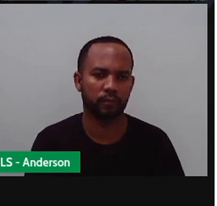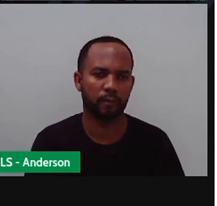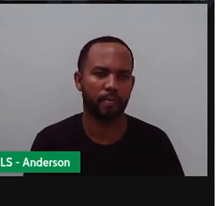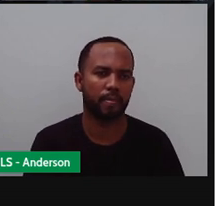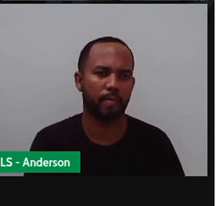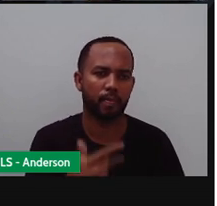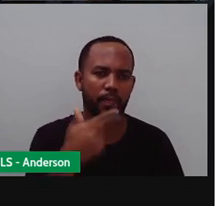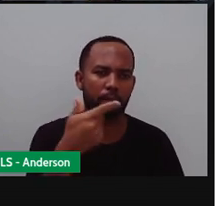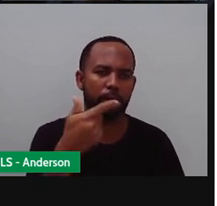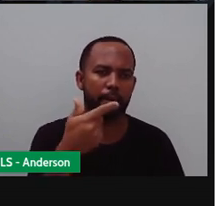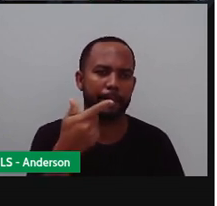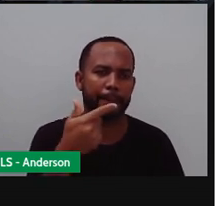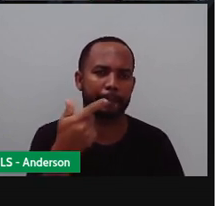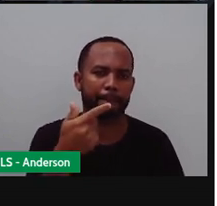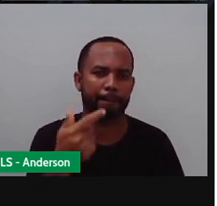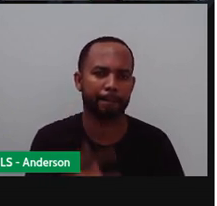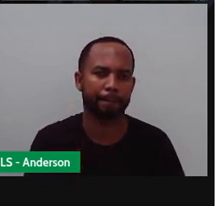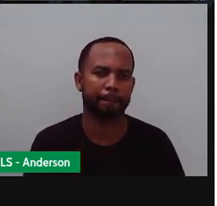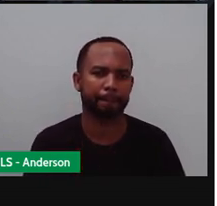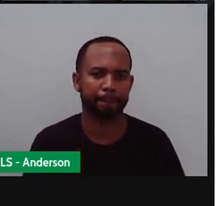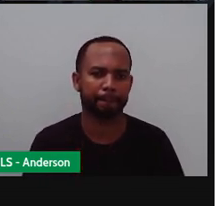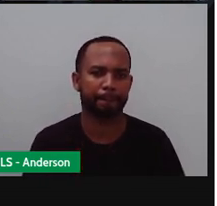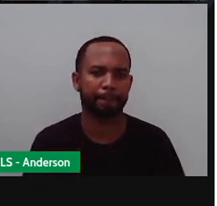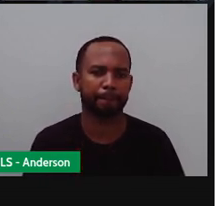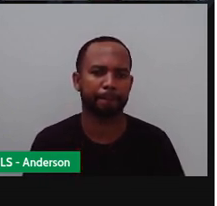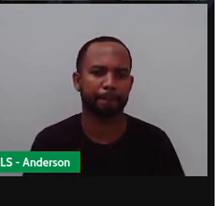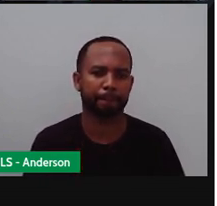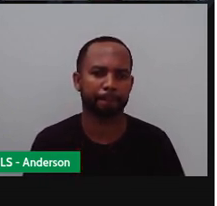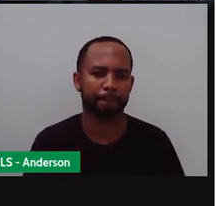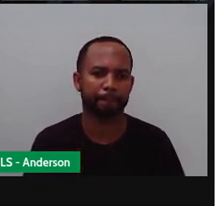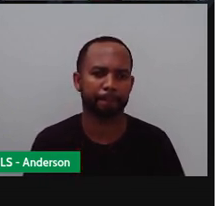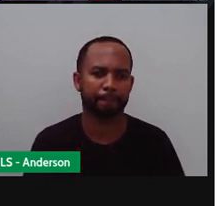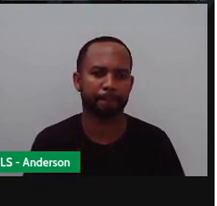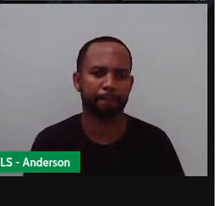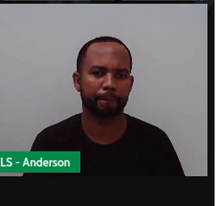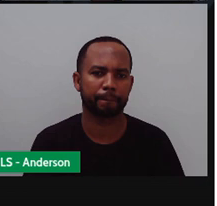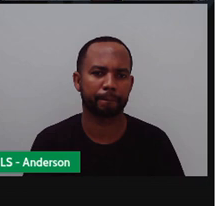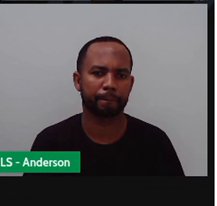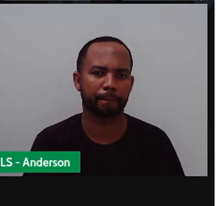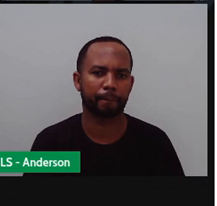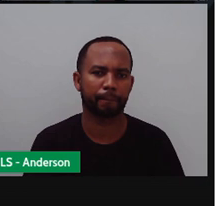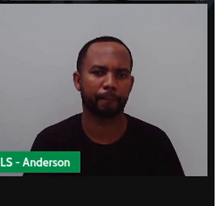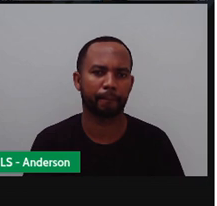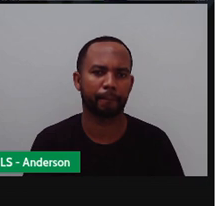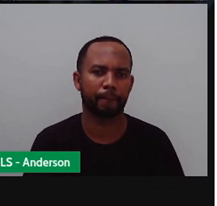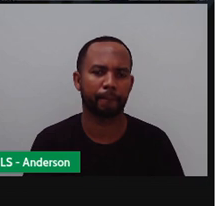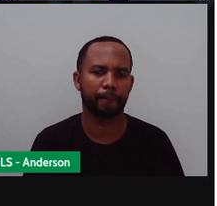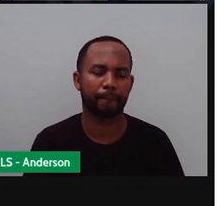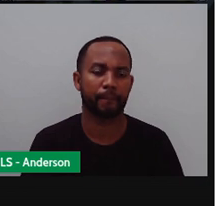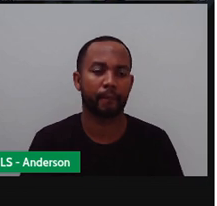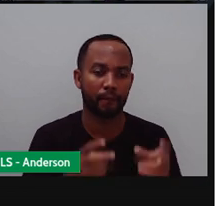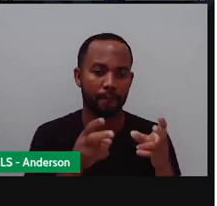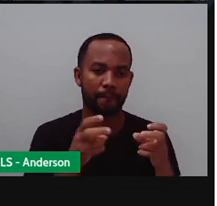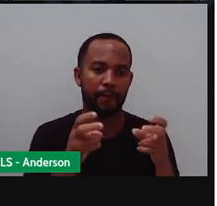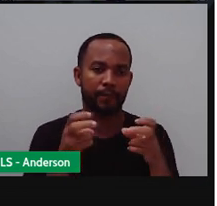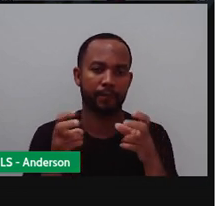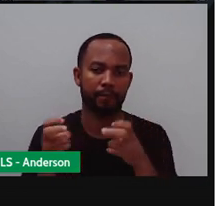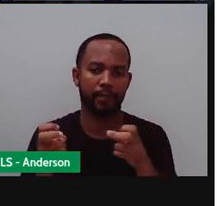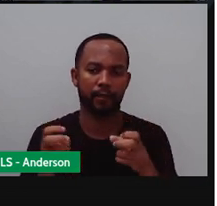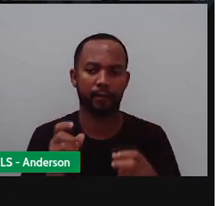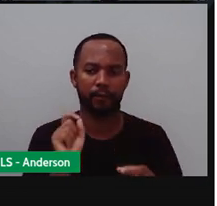resposta aí? Duas joaninhas. Minhas, não é isso? Bom, perceberam